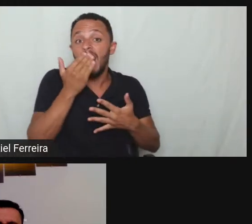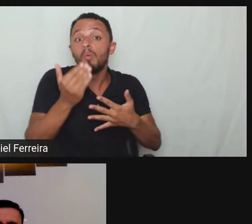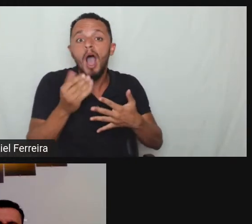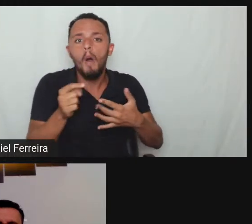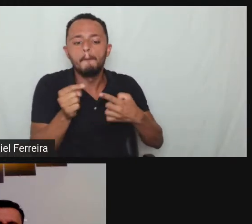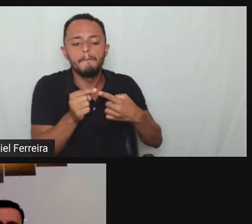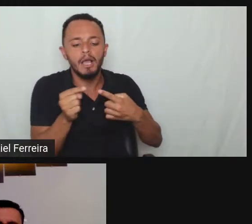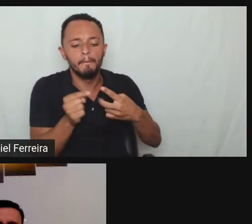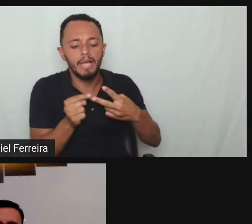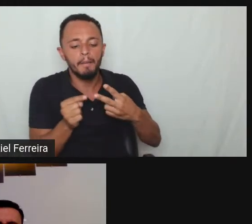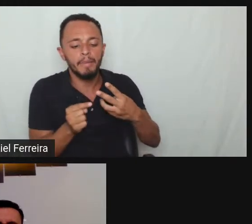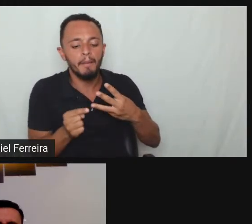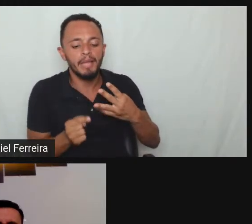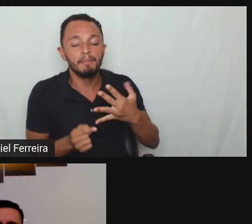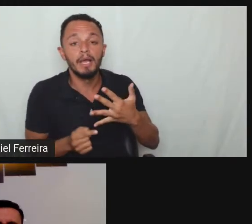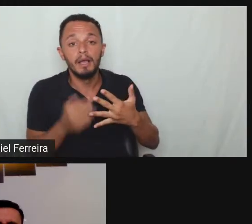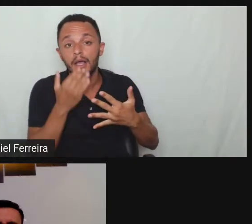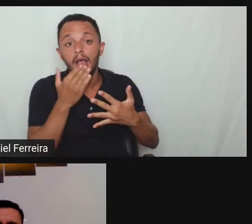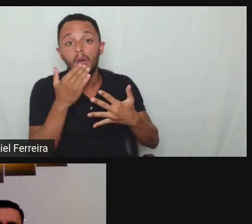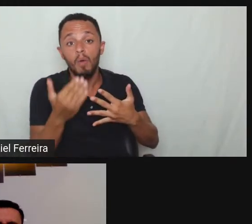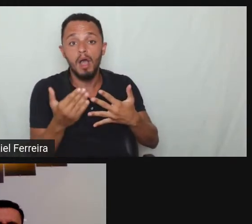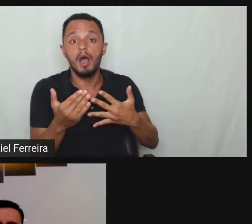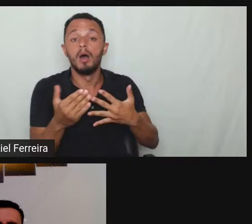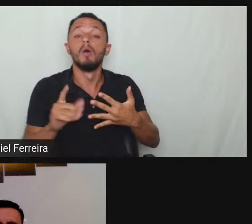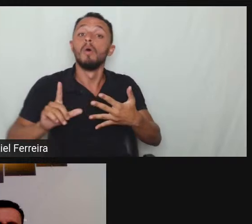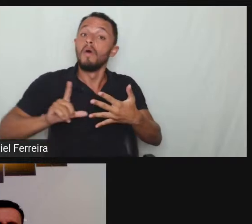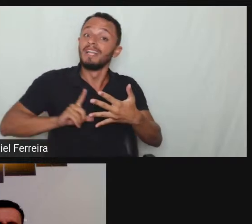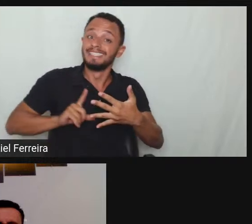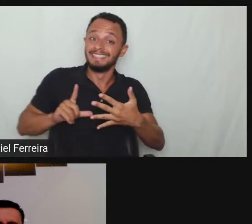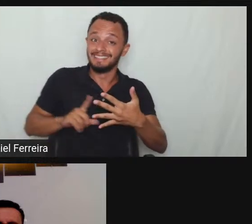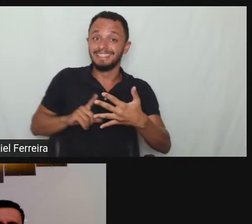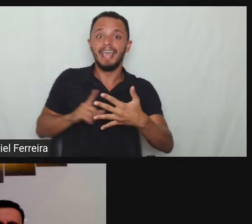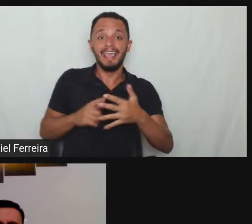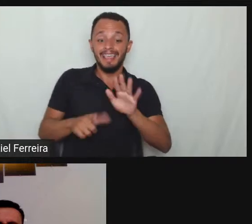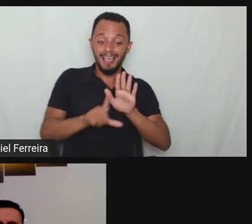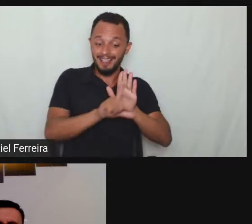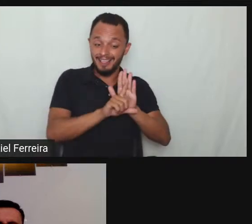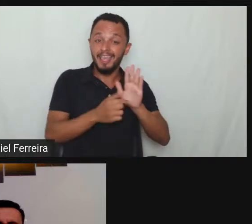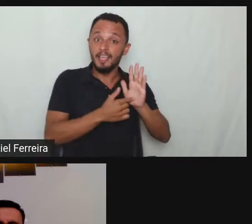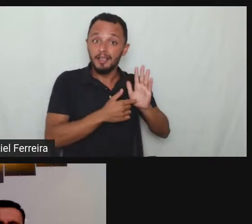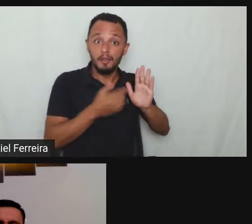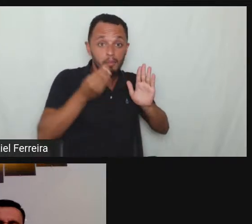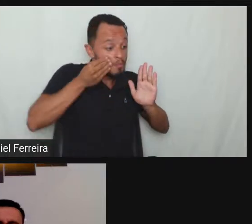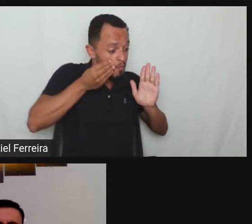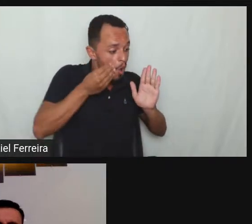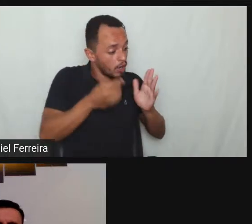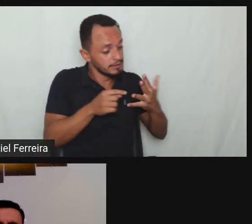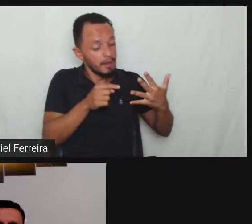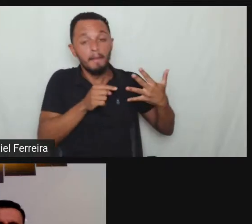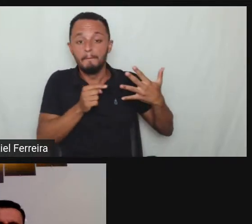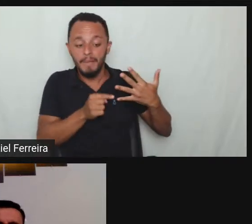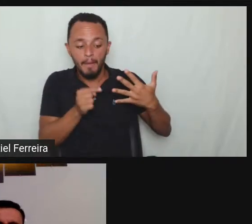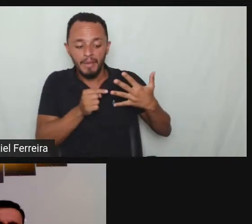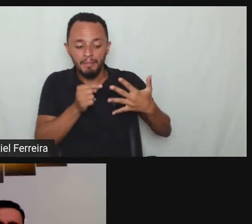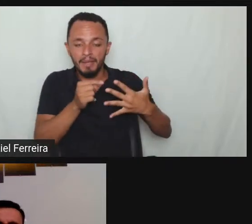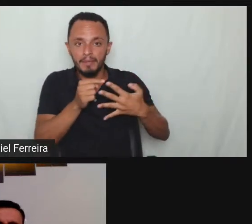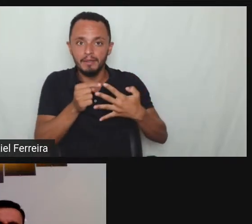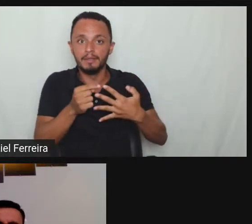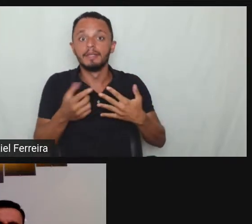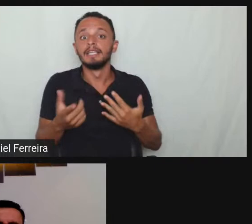eliminar as barreiras para garantir para você a condição de trabalho né então documenta de referência no lado